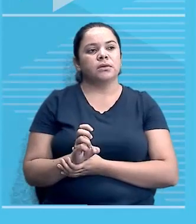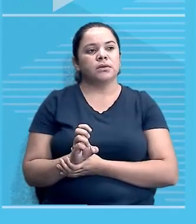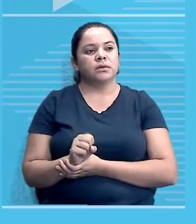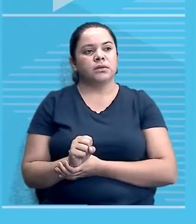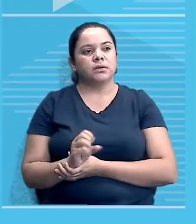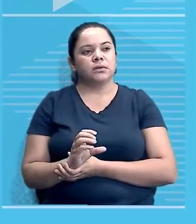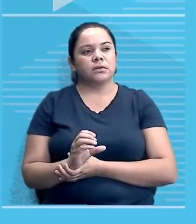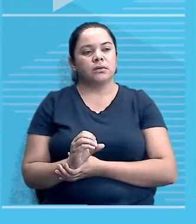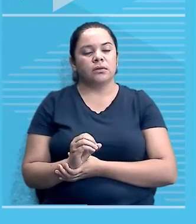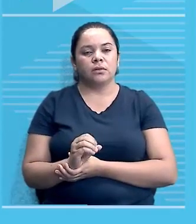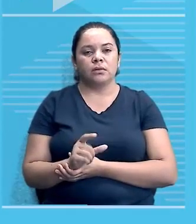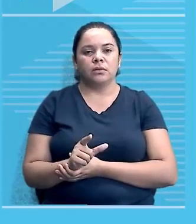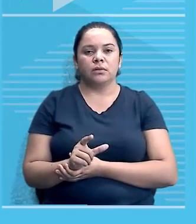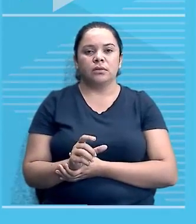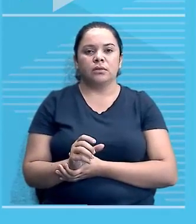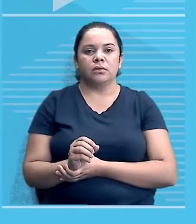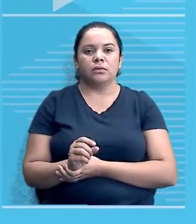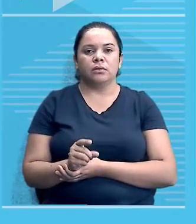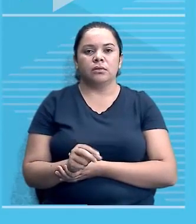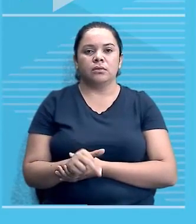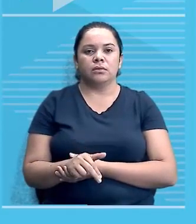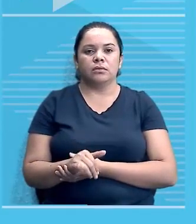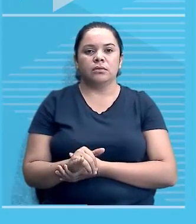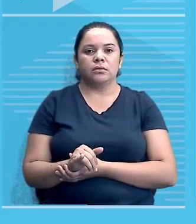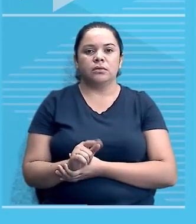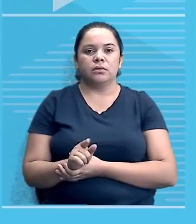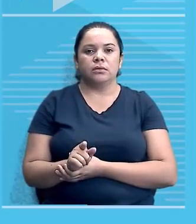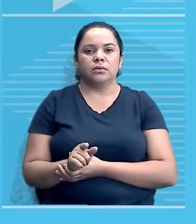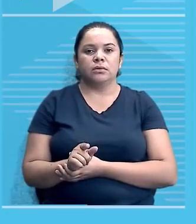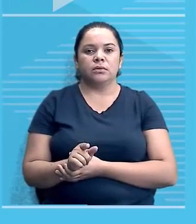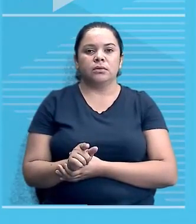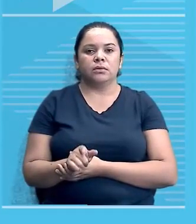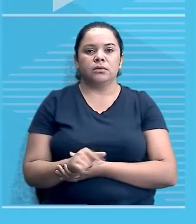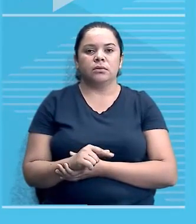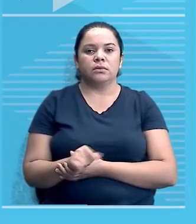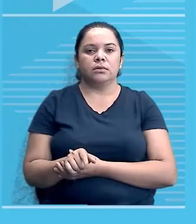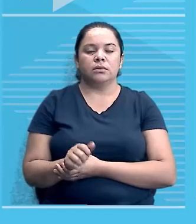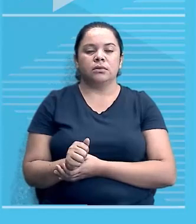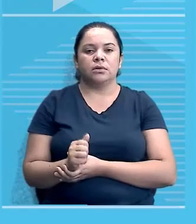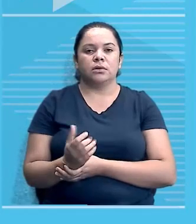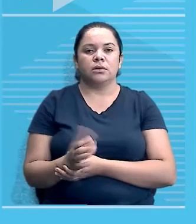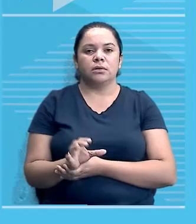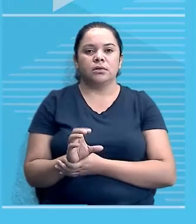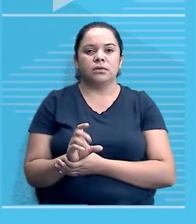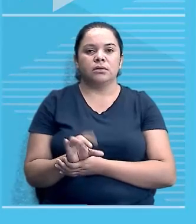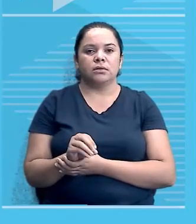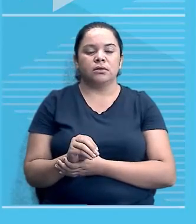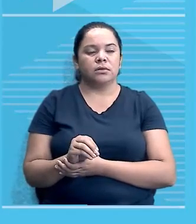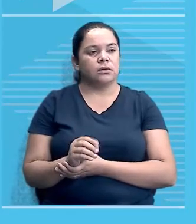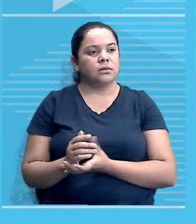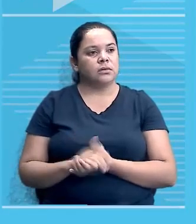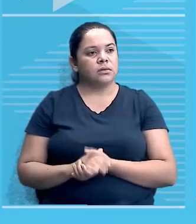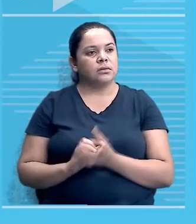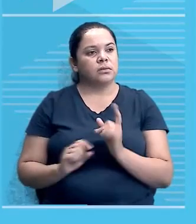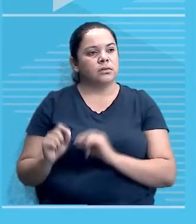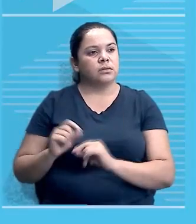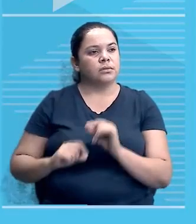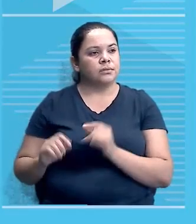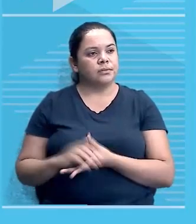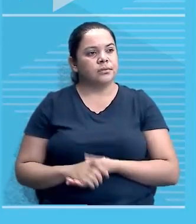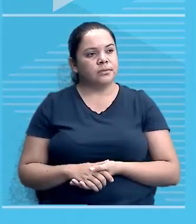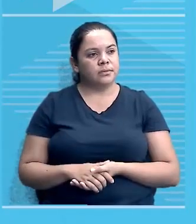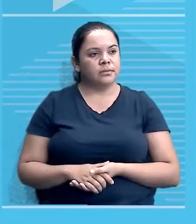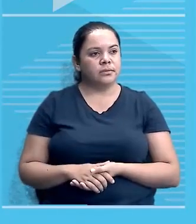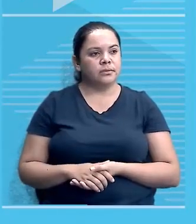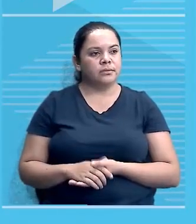esse sentido de toda aquela revolução que houve por parte dos colonizados. Vamos analisar a alternativa. A. A divisão do mundo